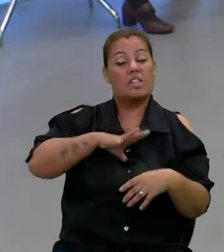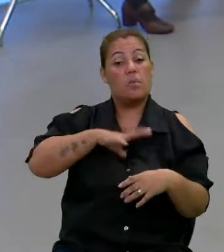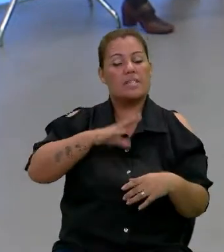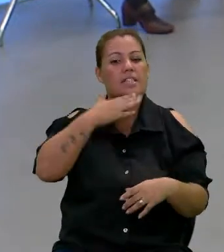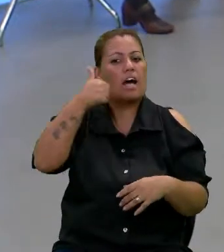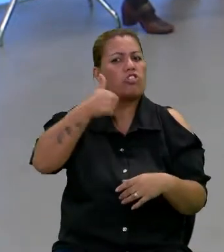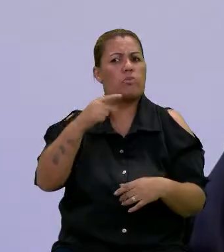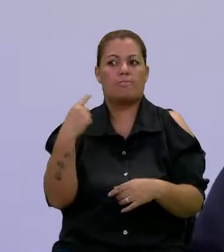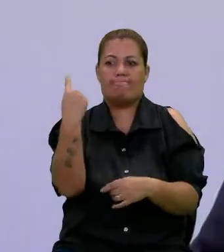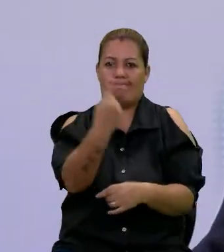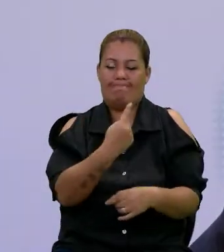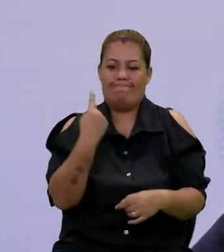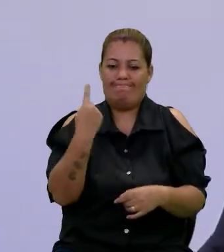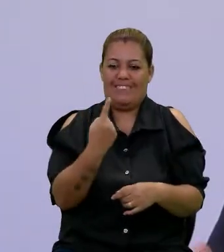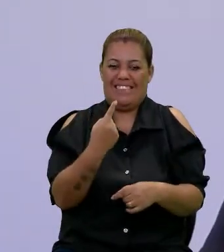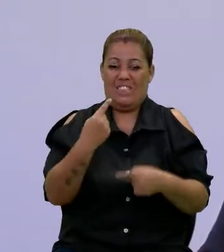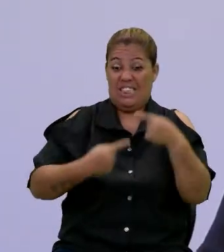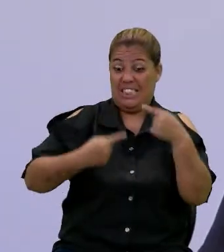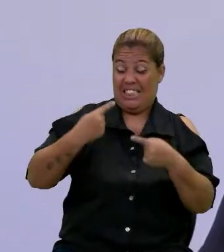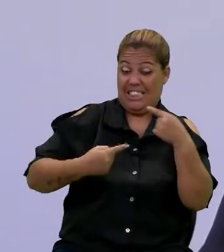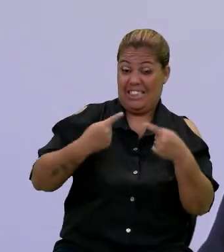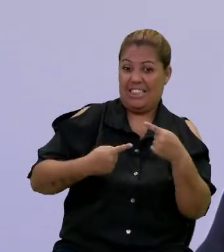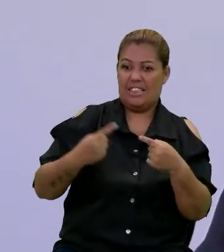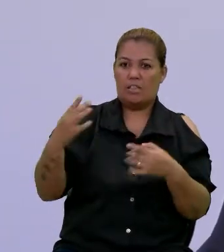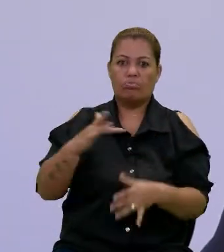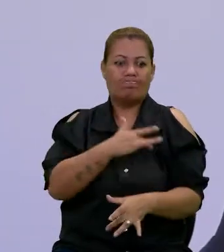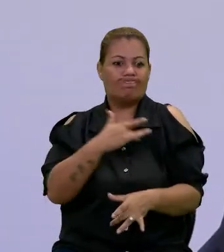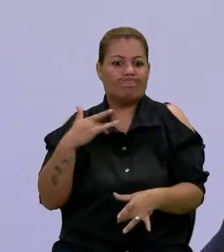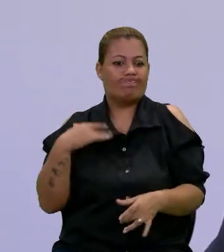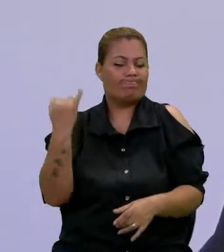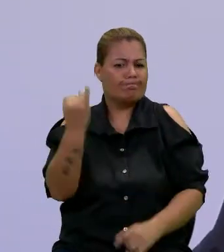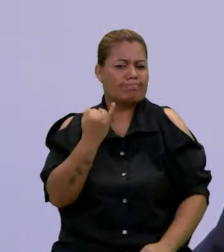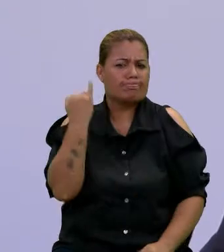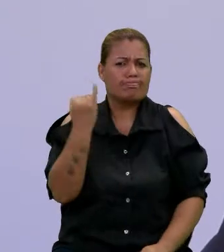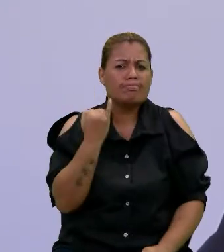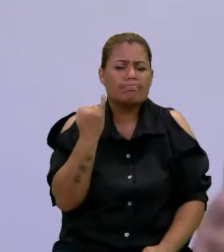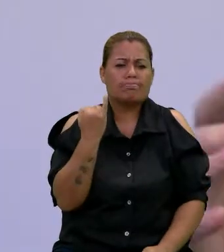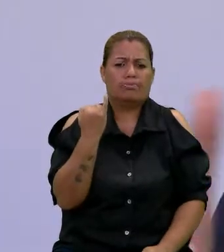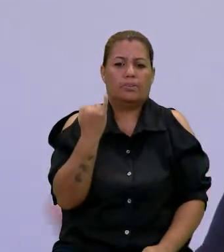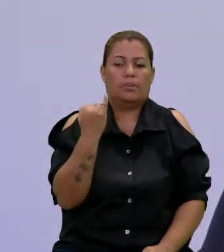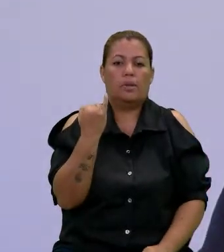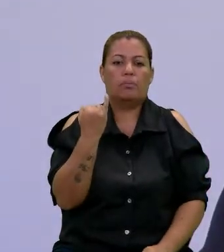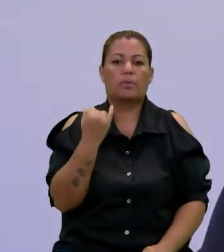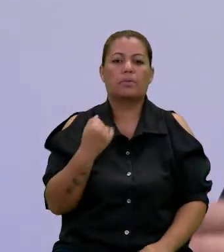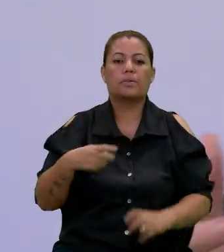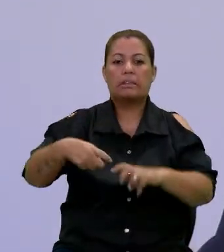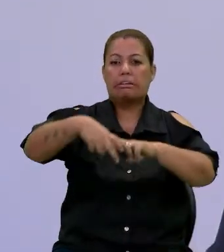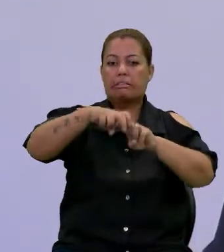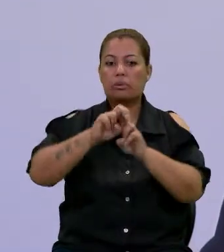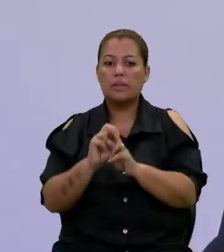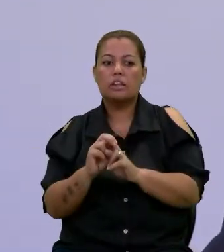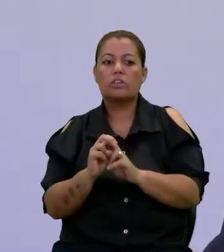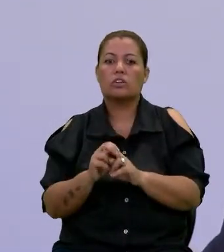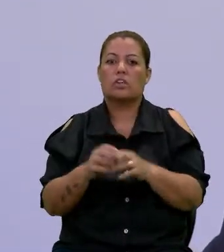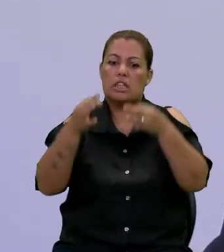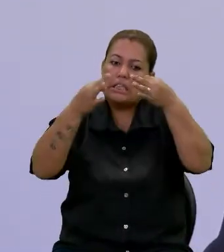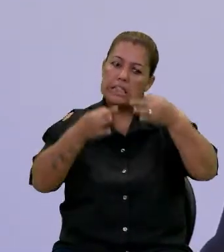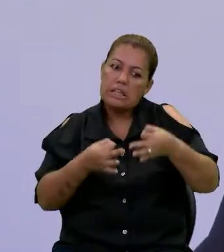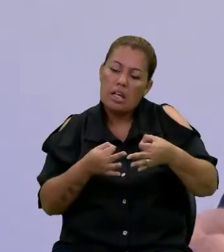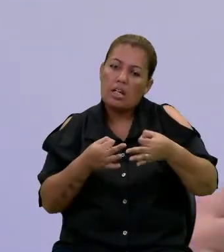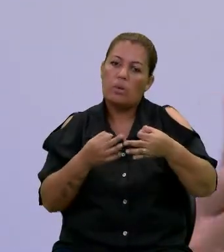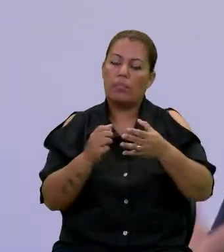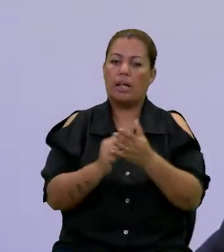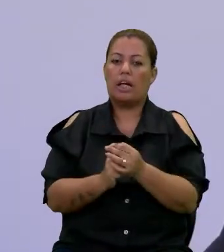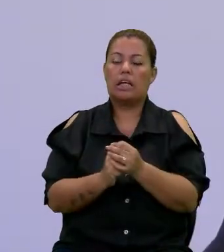Para nós, a questão da saúde é muito importante. Existe um eixo específico para isso